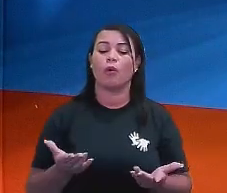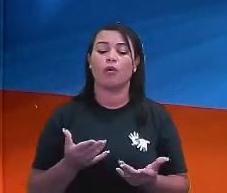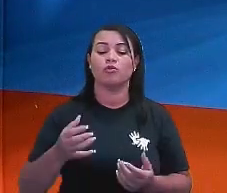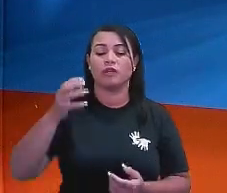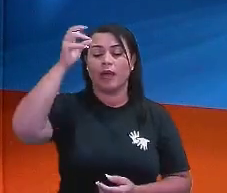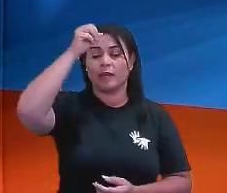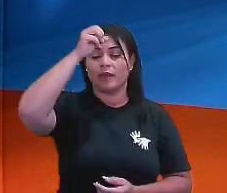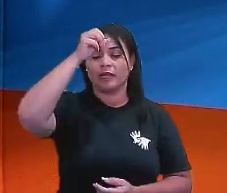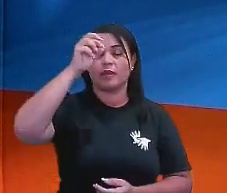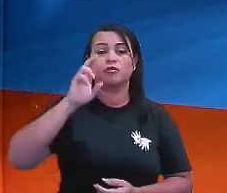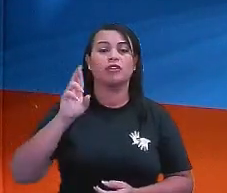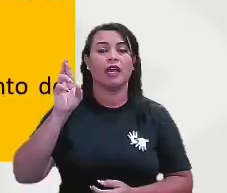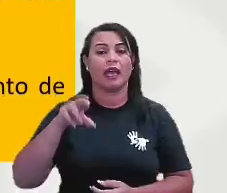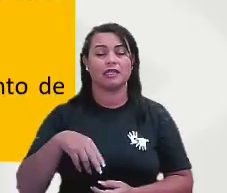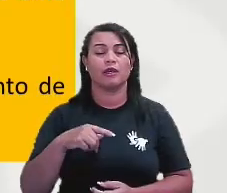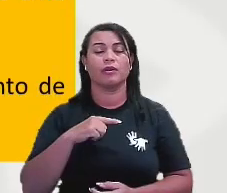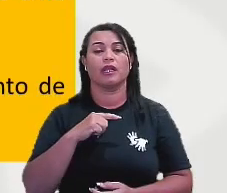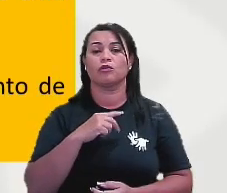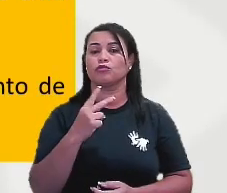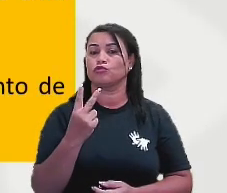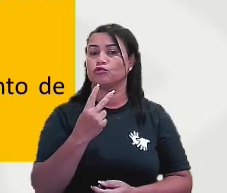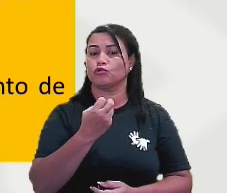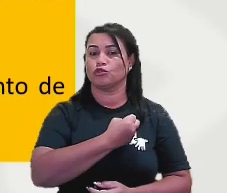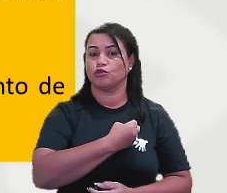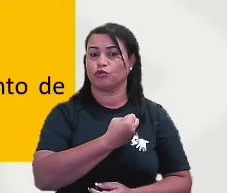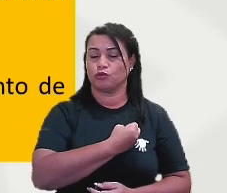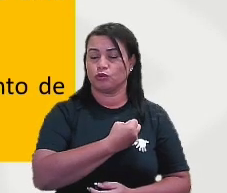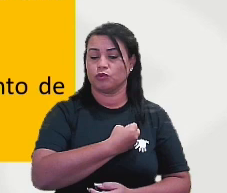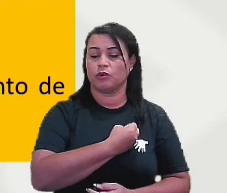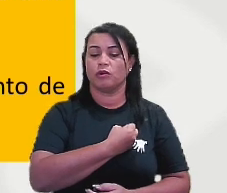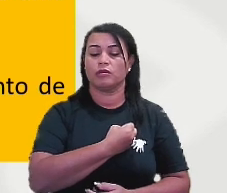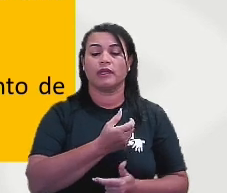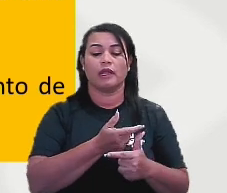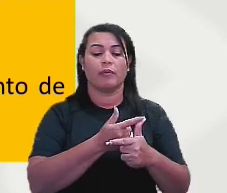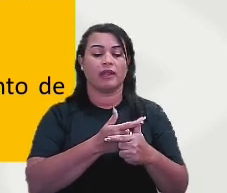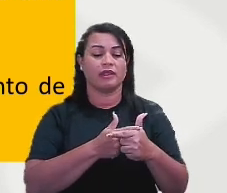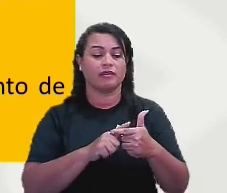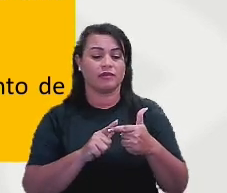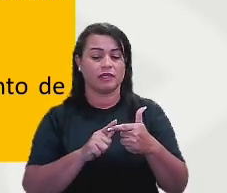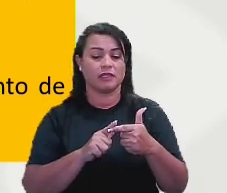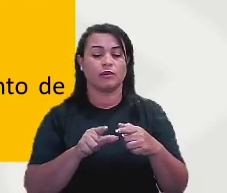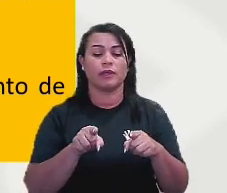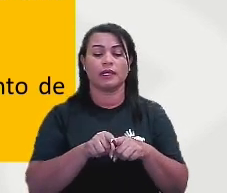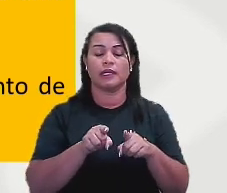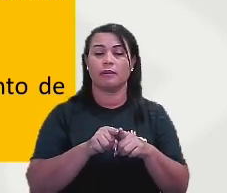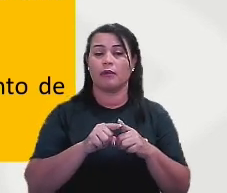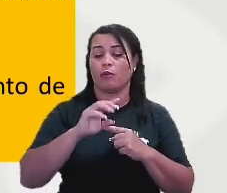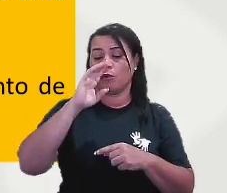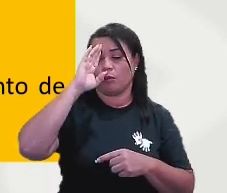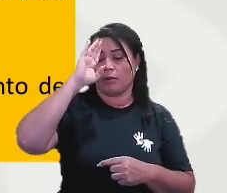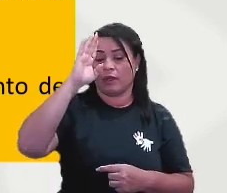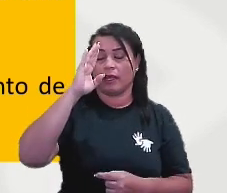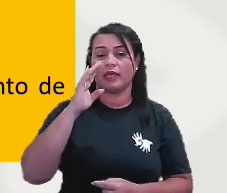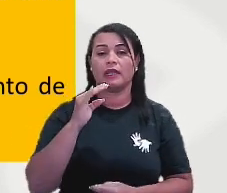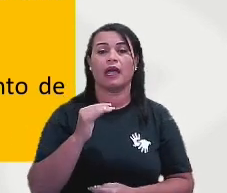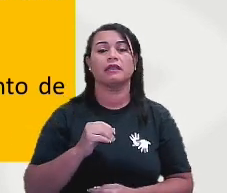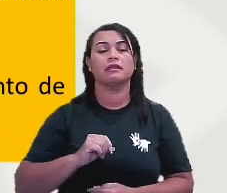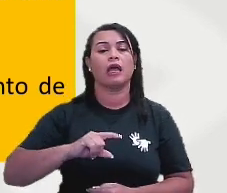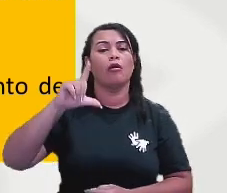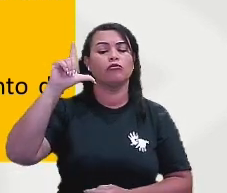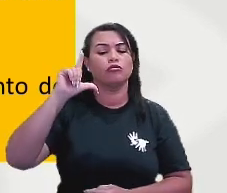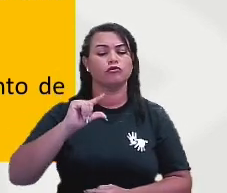aprendemos que a razão entre dois números é dada pela divisão desses números, que a propriedade fundamental das proporções